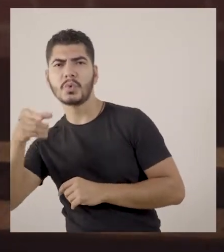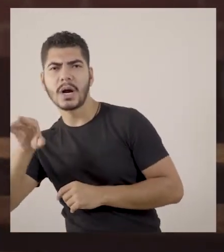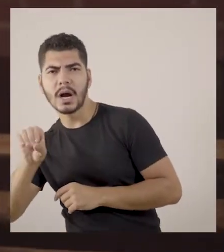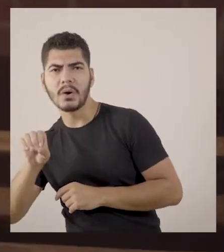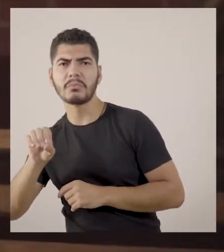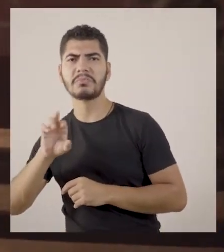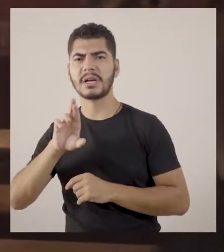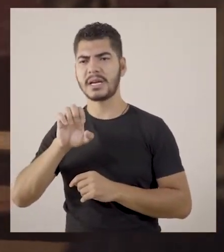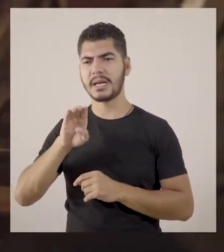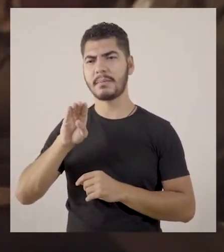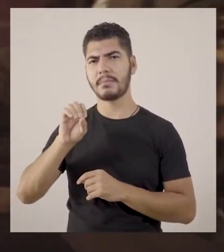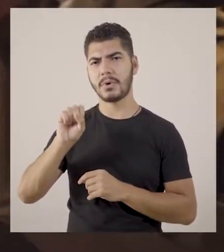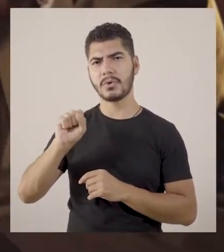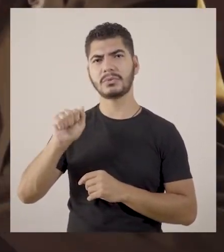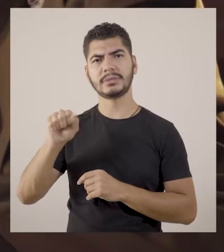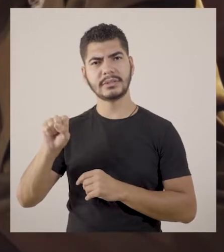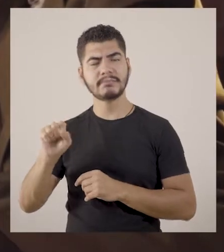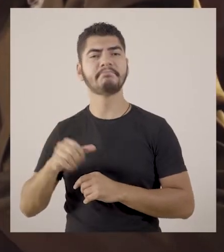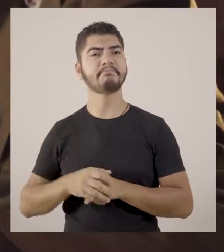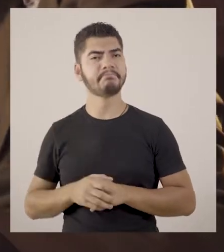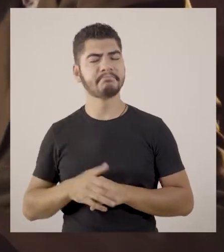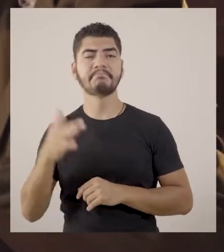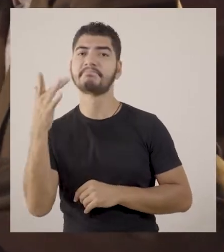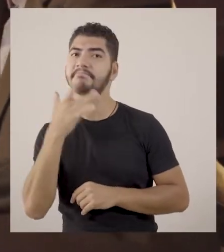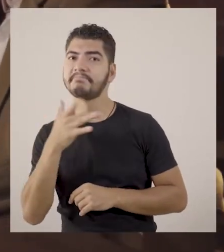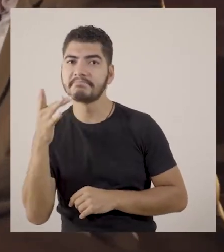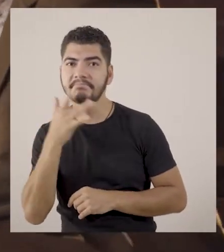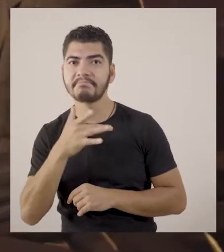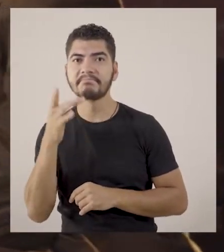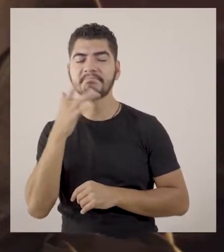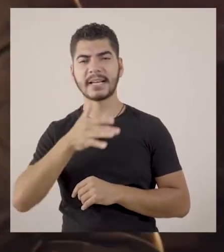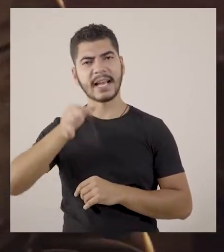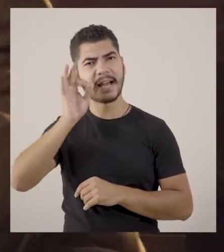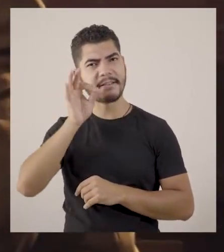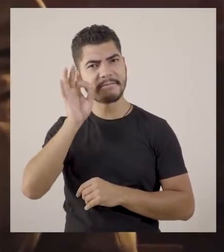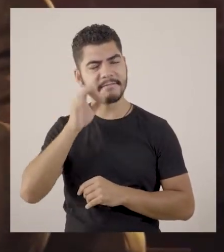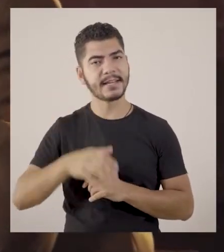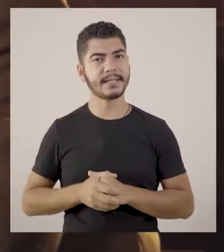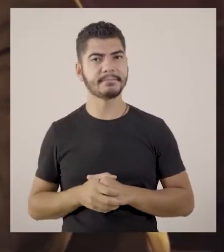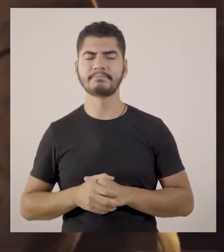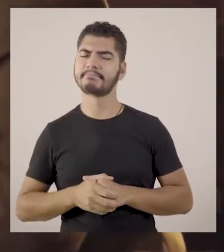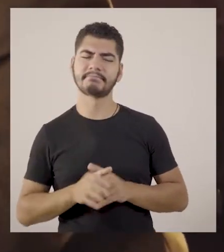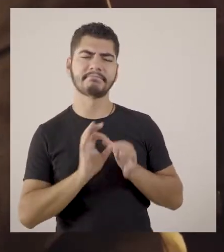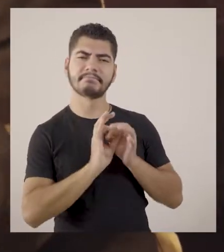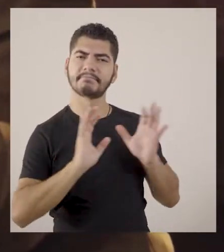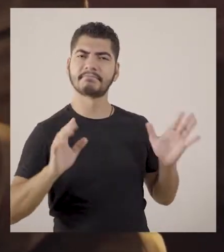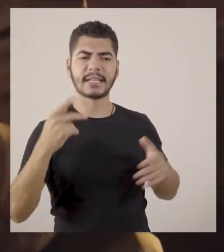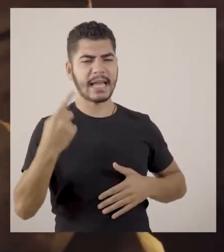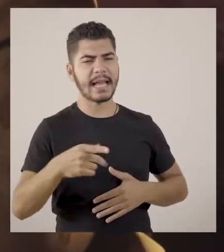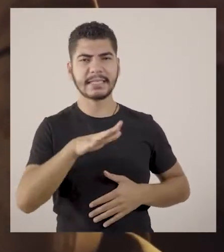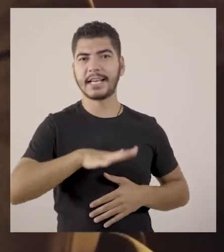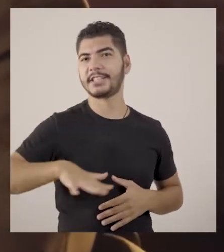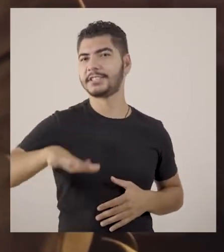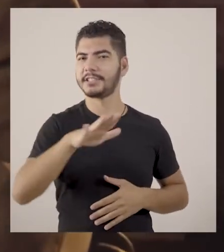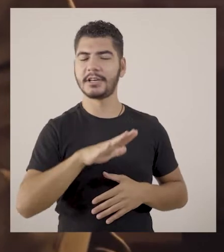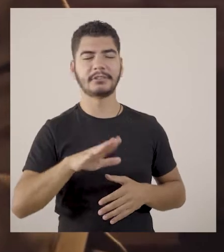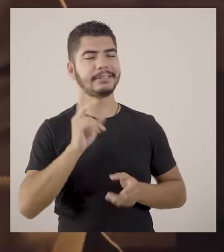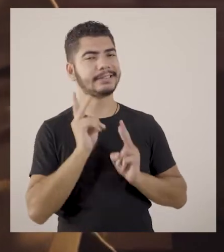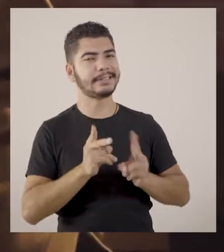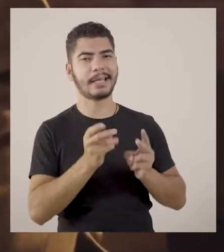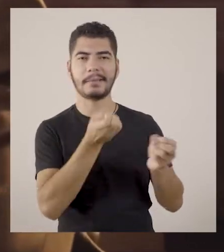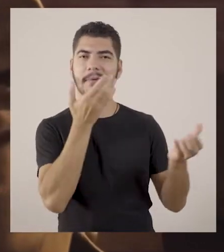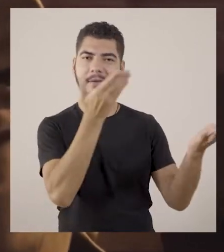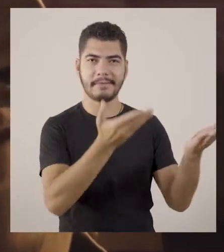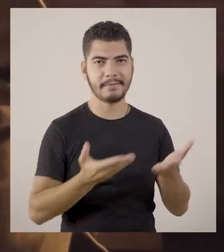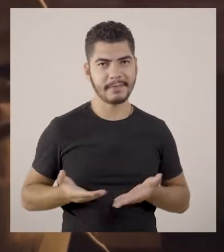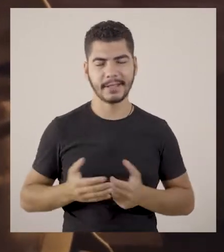enfim. Que delícia de cafezinho. Disponha, minha cara. Aqui na nossa região você sempre será